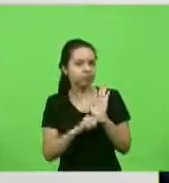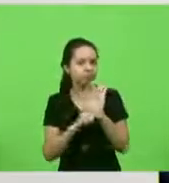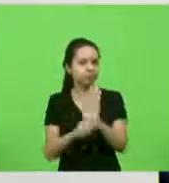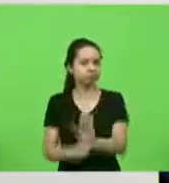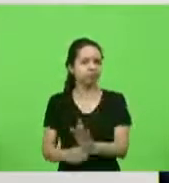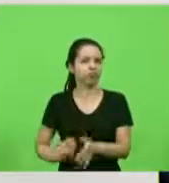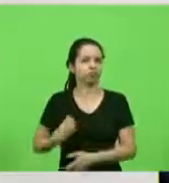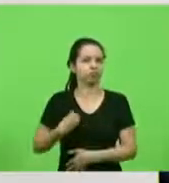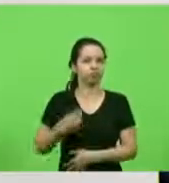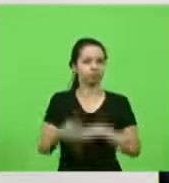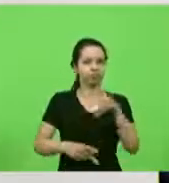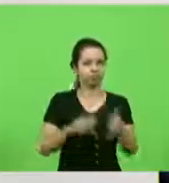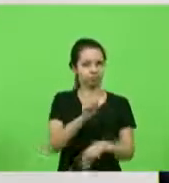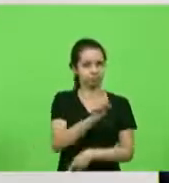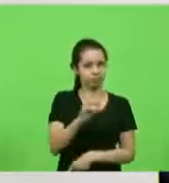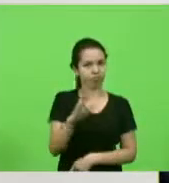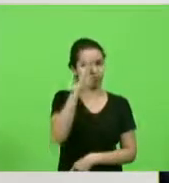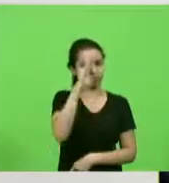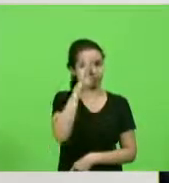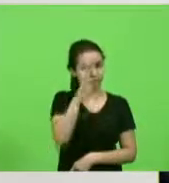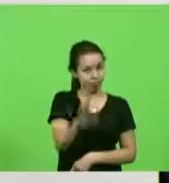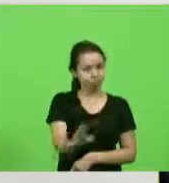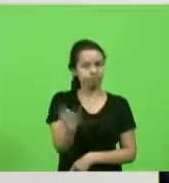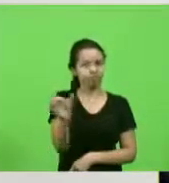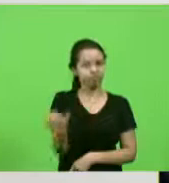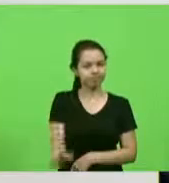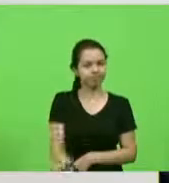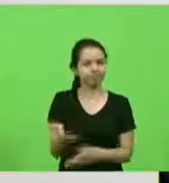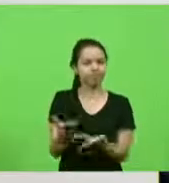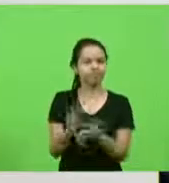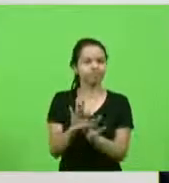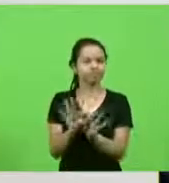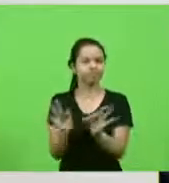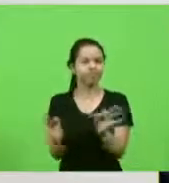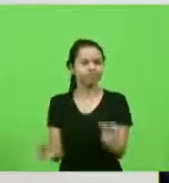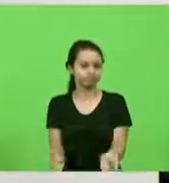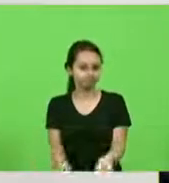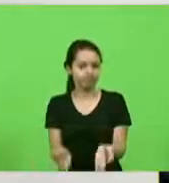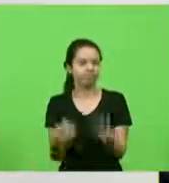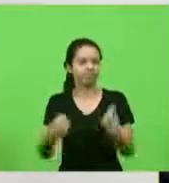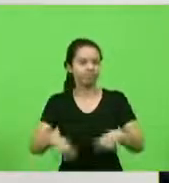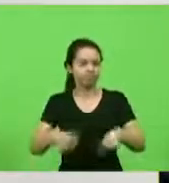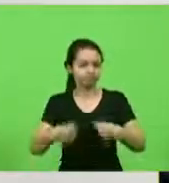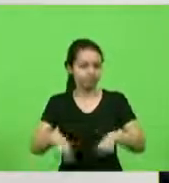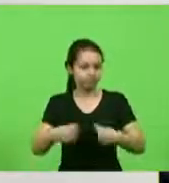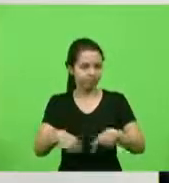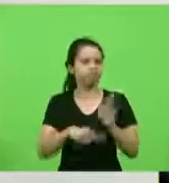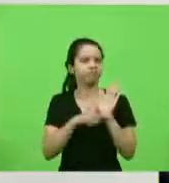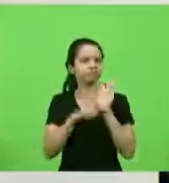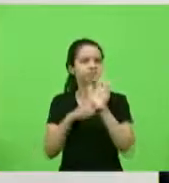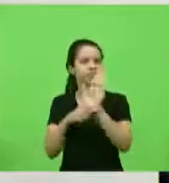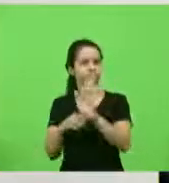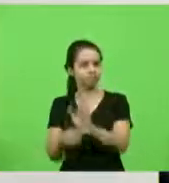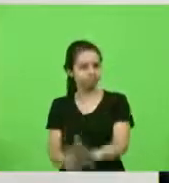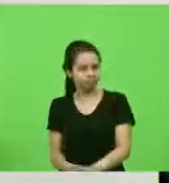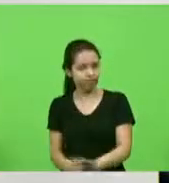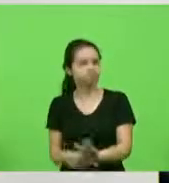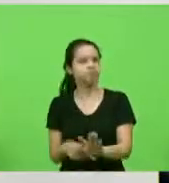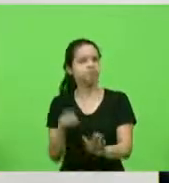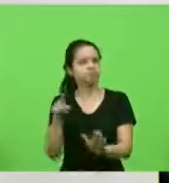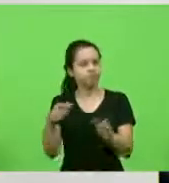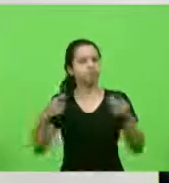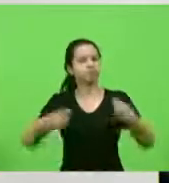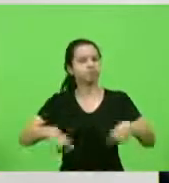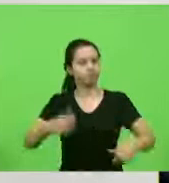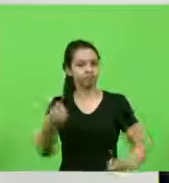daquele catarinense mais humilde, daquele que mais precisa de uma mão estendida, daquele que mais precisa do